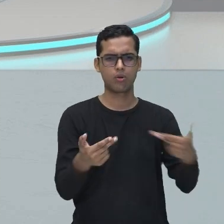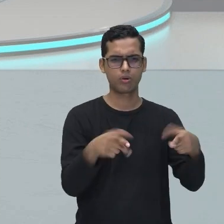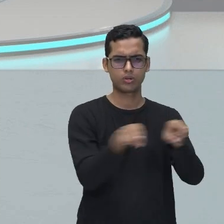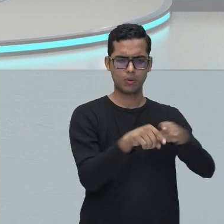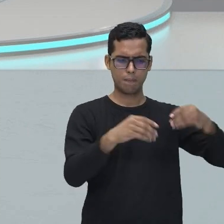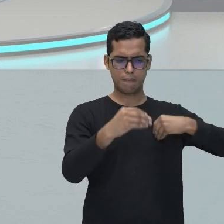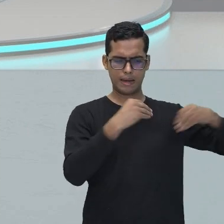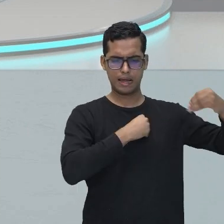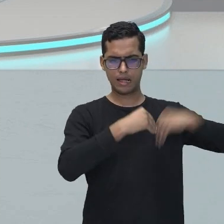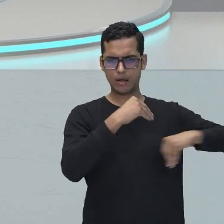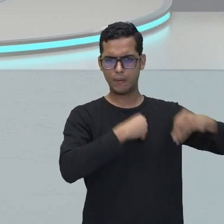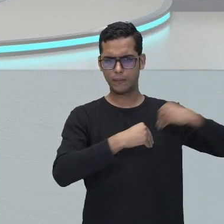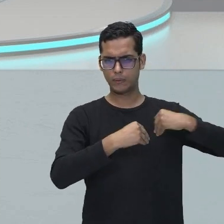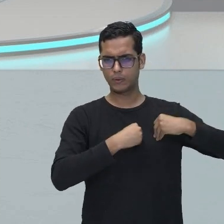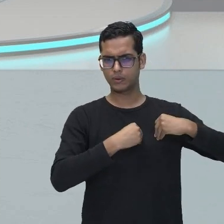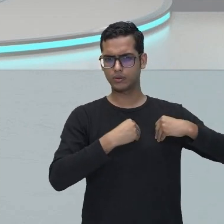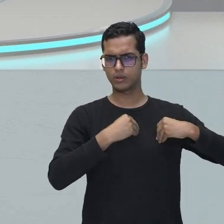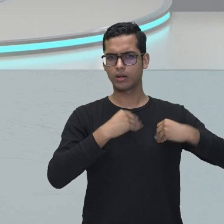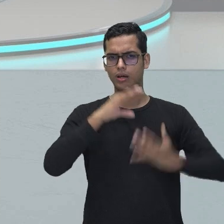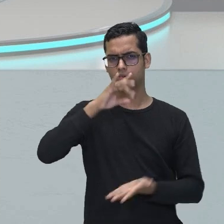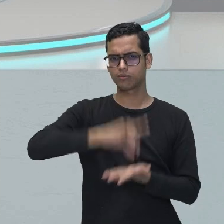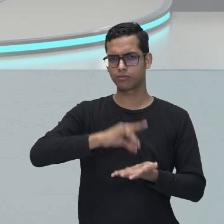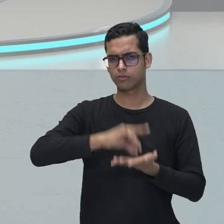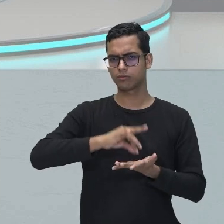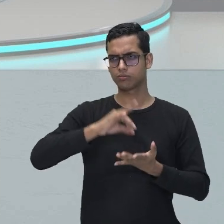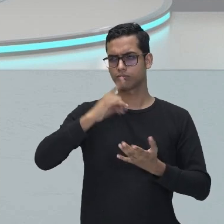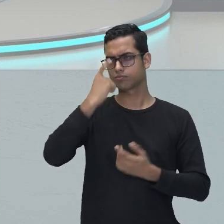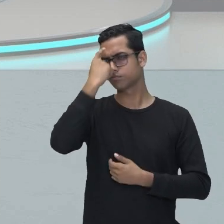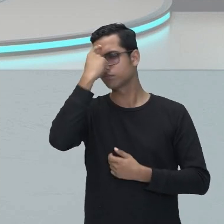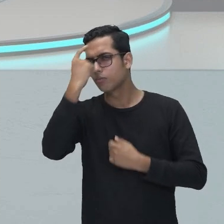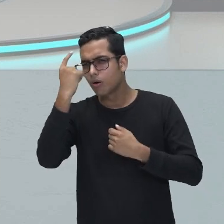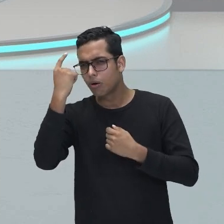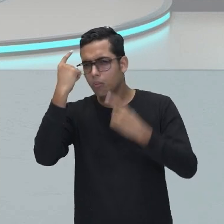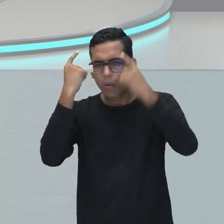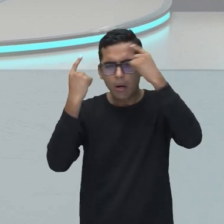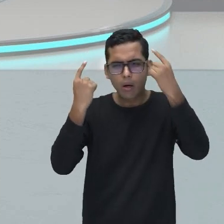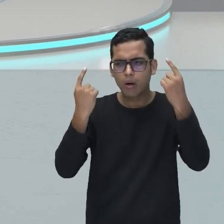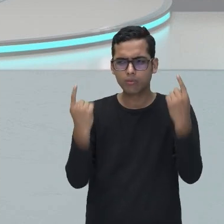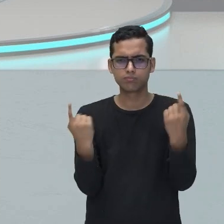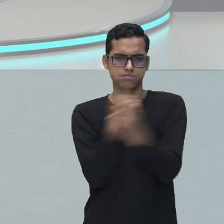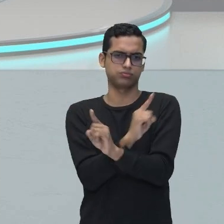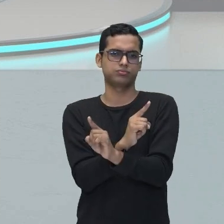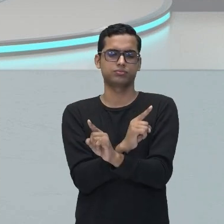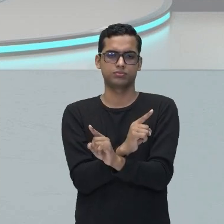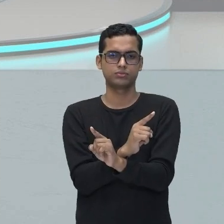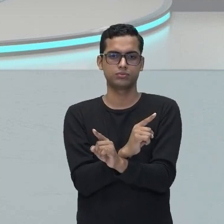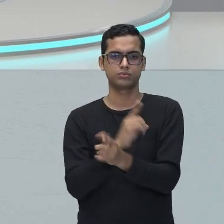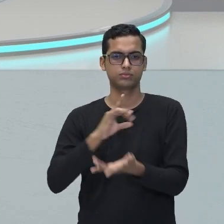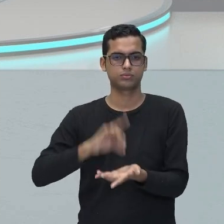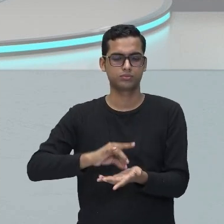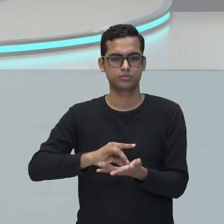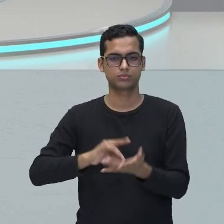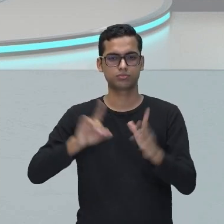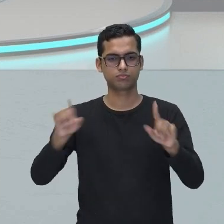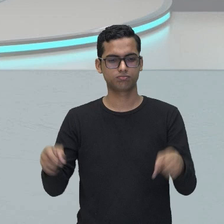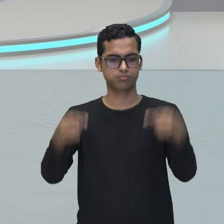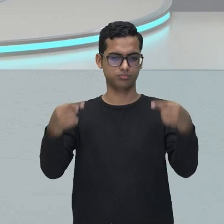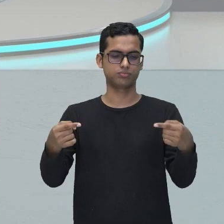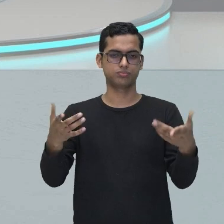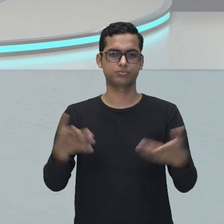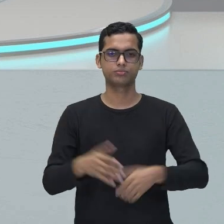muito contraditória. Continuando. Arte dualista, justamente por isso. Há uma